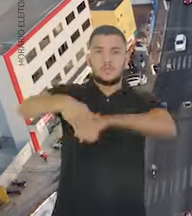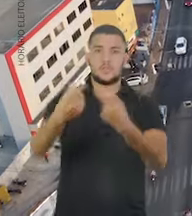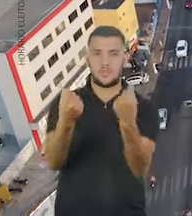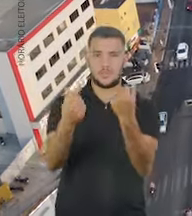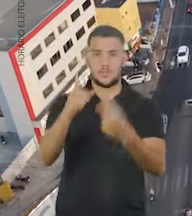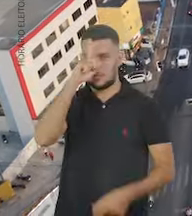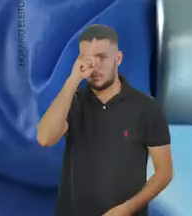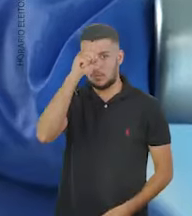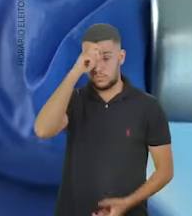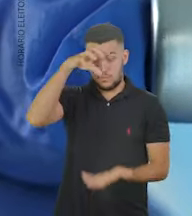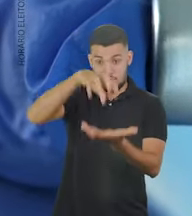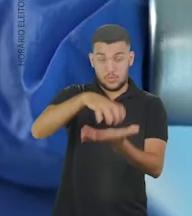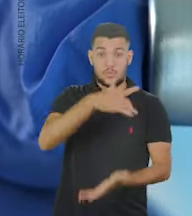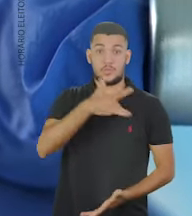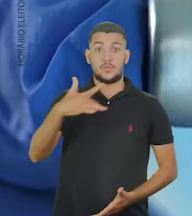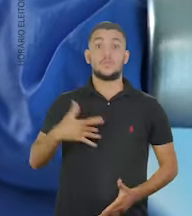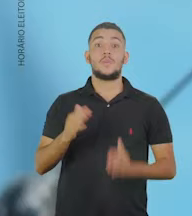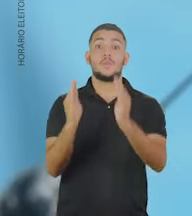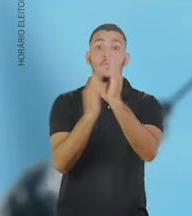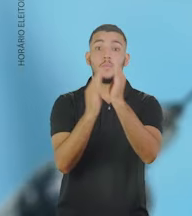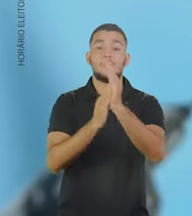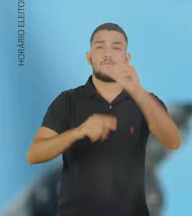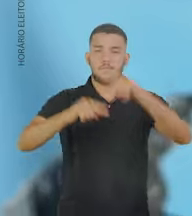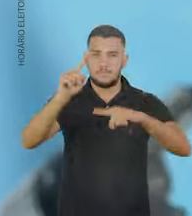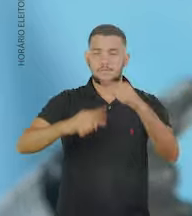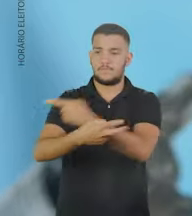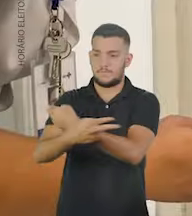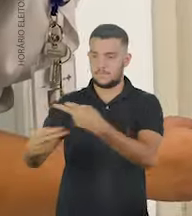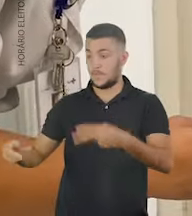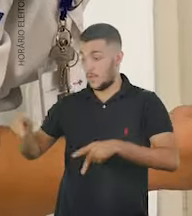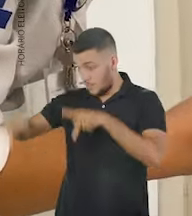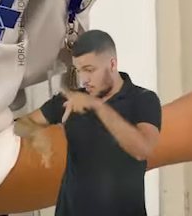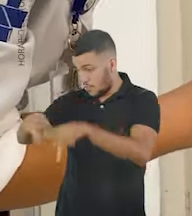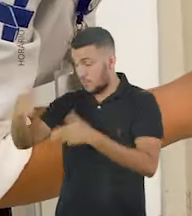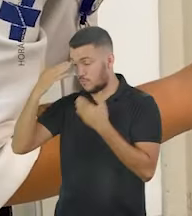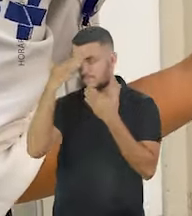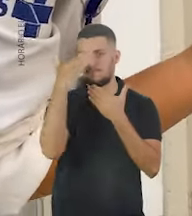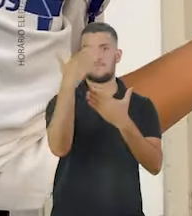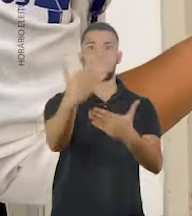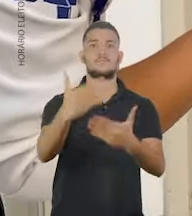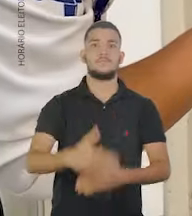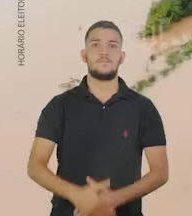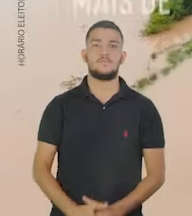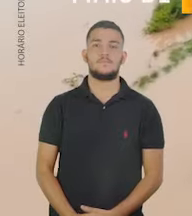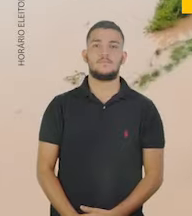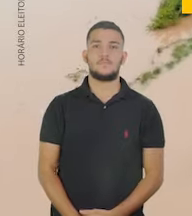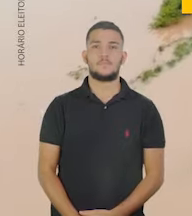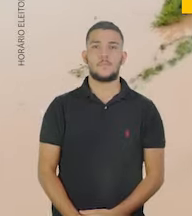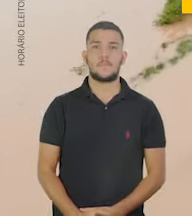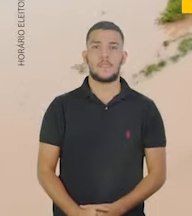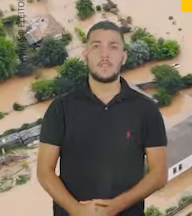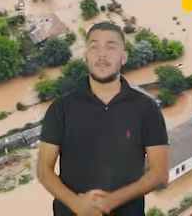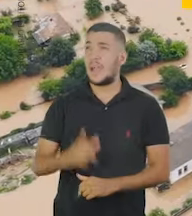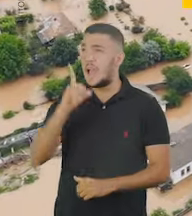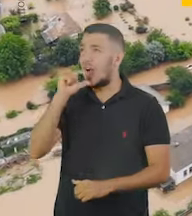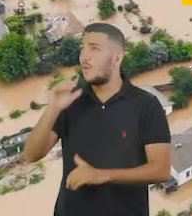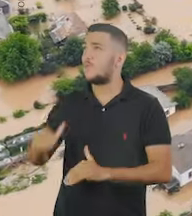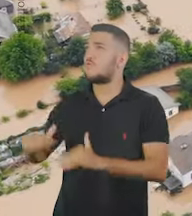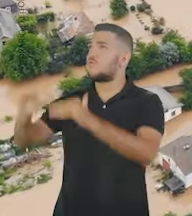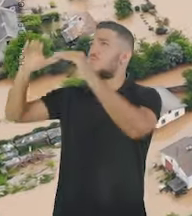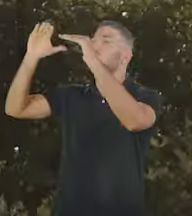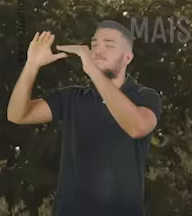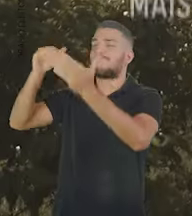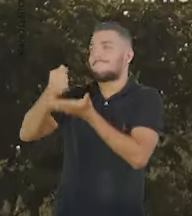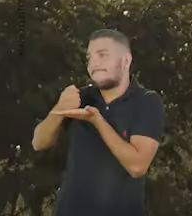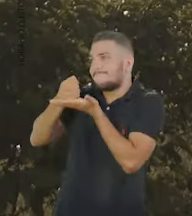para hospitais, postos, maternidades e equipamentos. Sua saúde agradece. O combate aos alagamentos